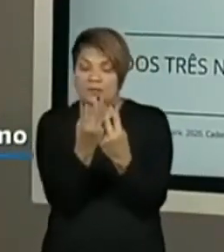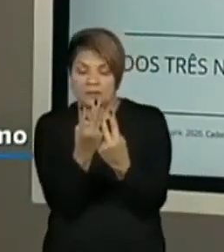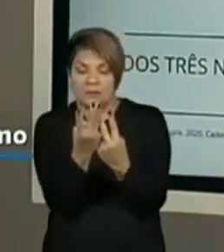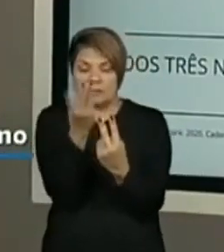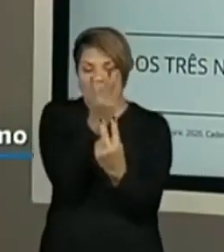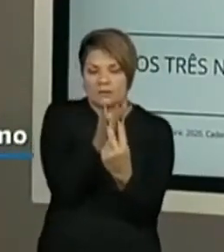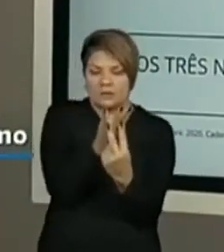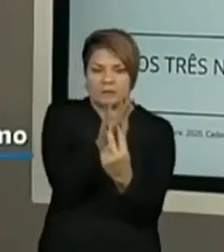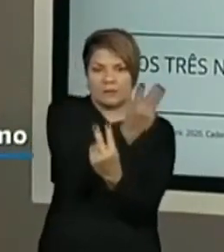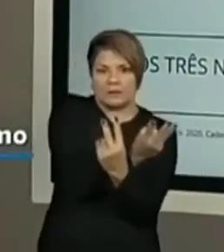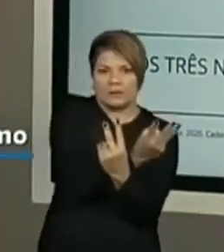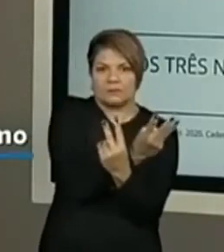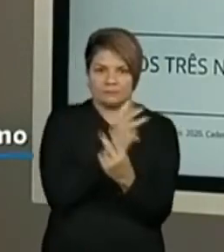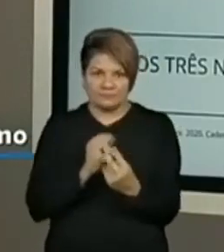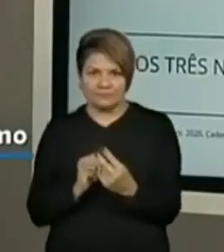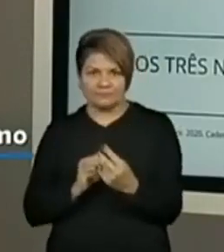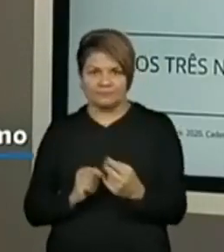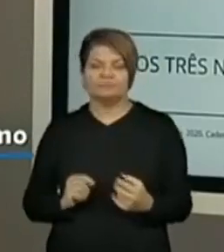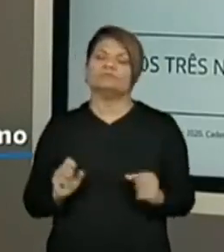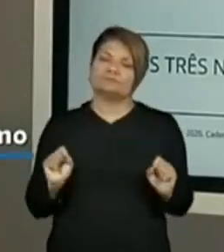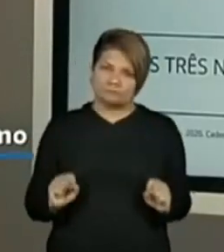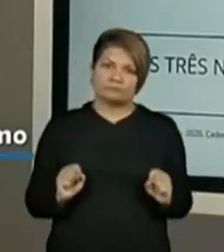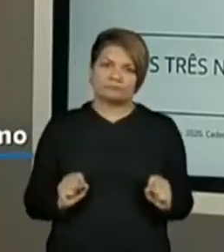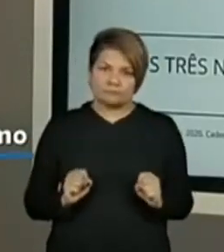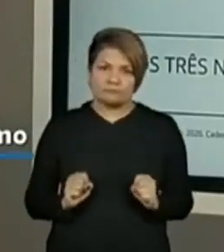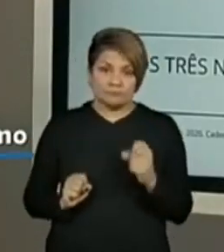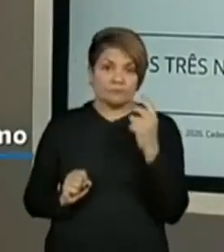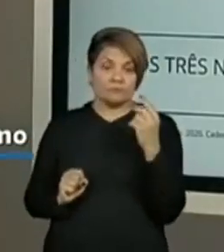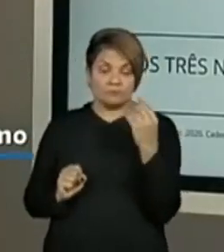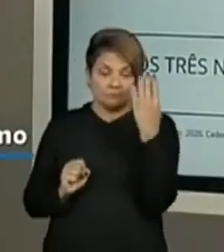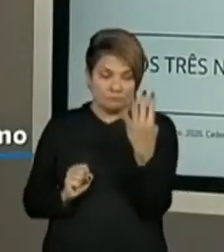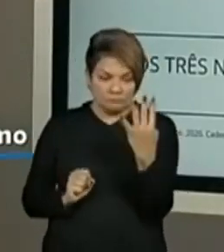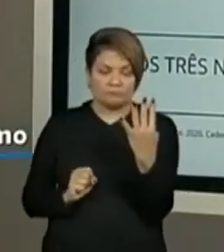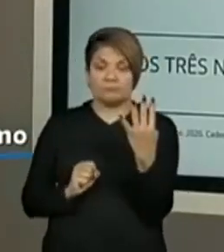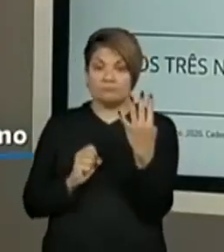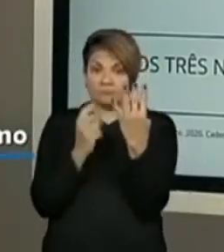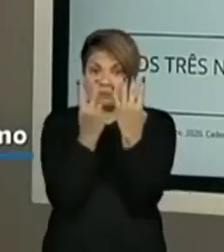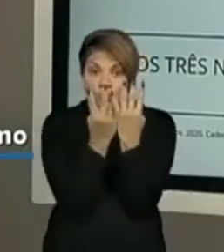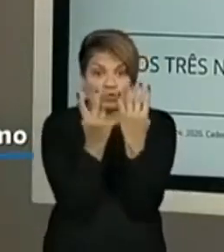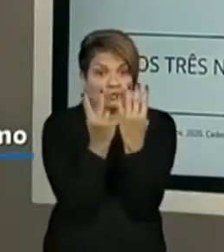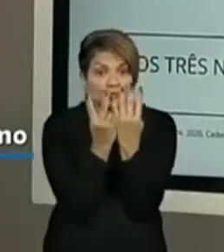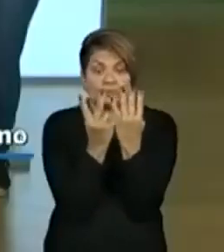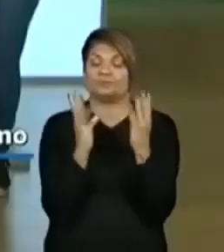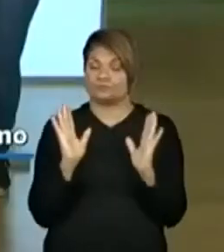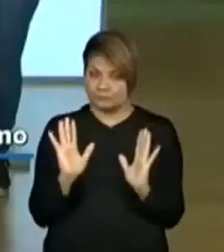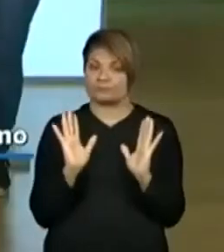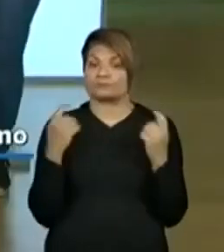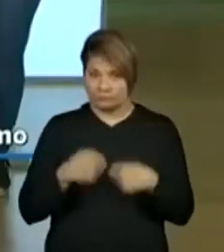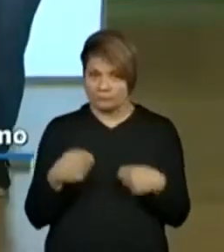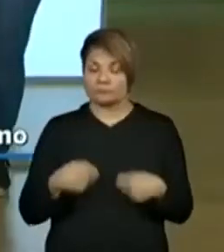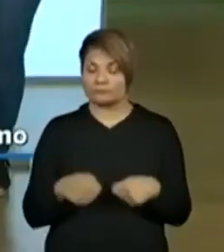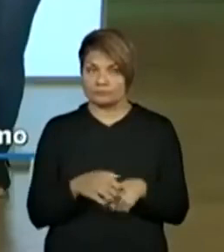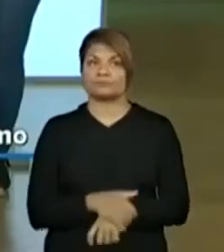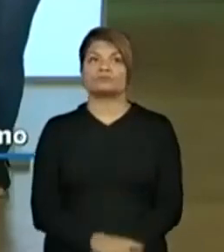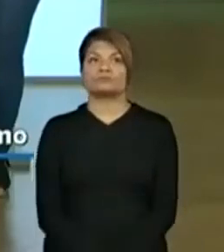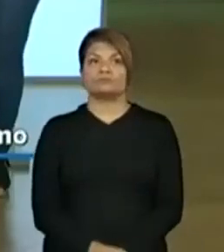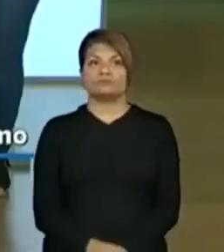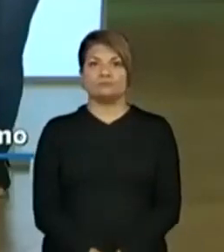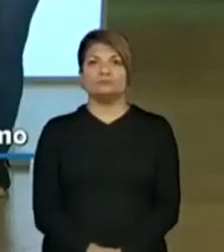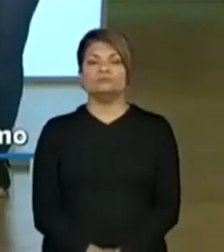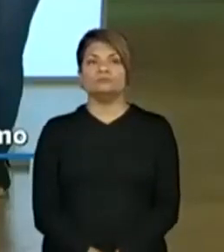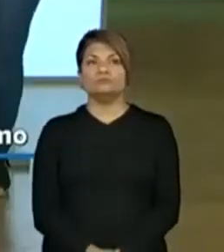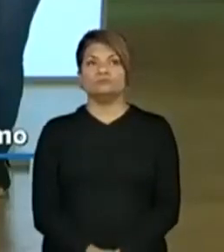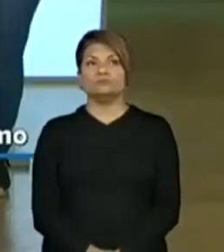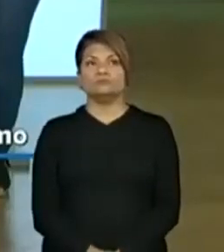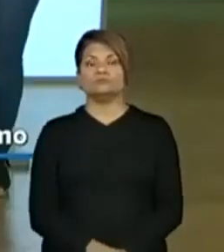Então, sempre vai ter que vir o 4 primeiro do que o 2. Tá bom? Não é um arranjo de números, tá? Muito bem. Vamos